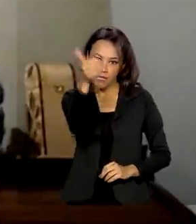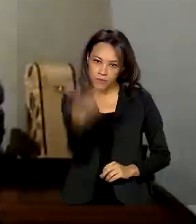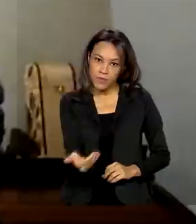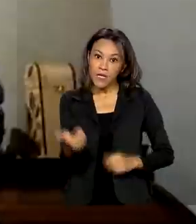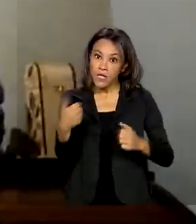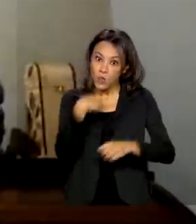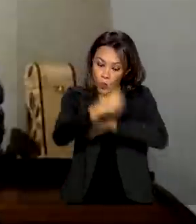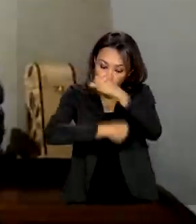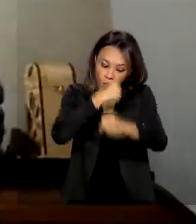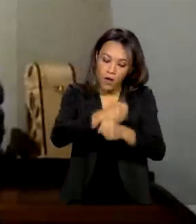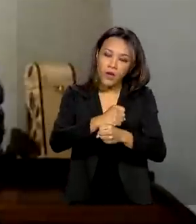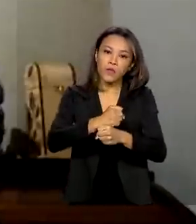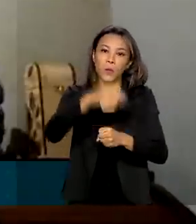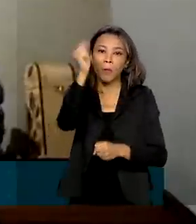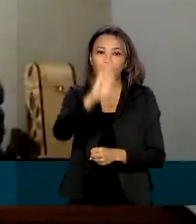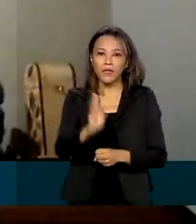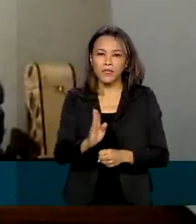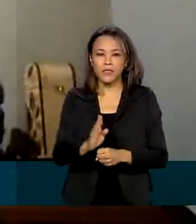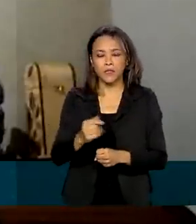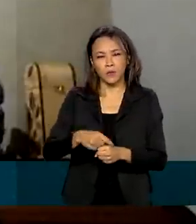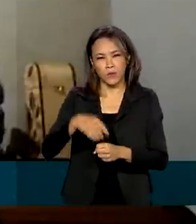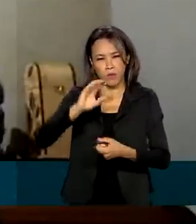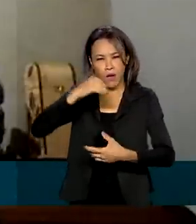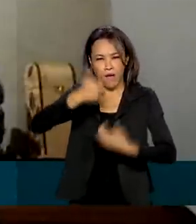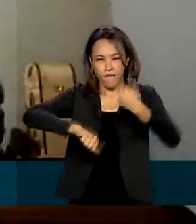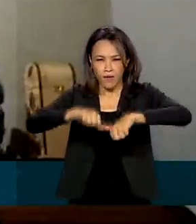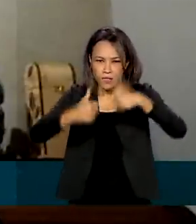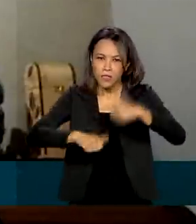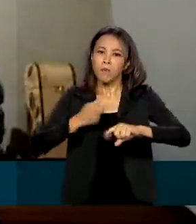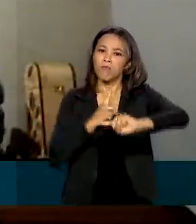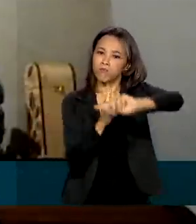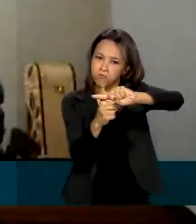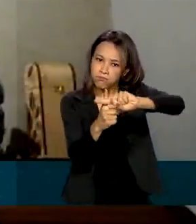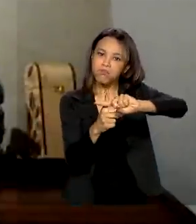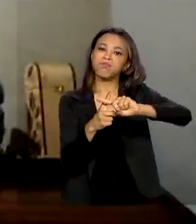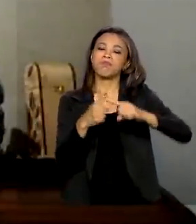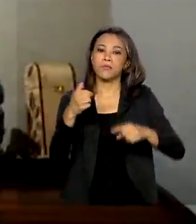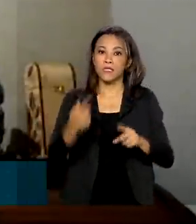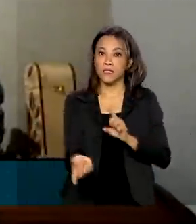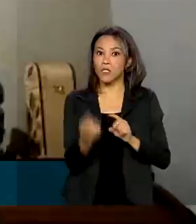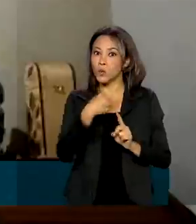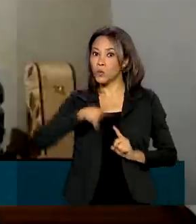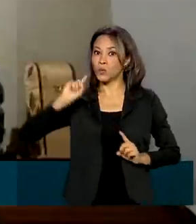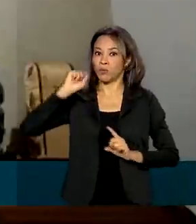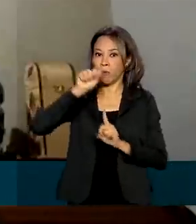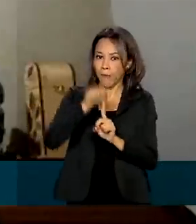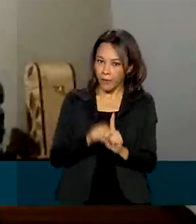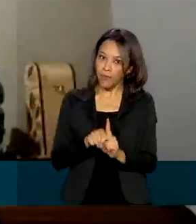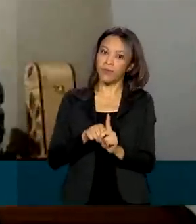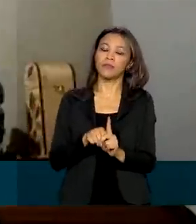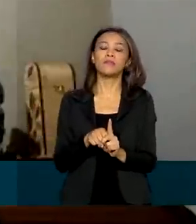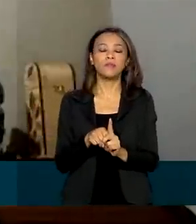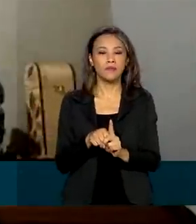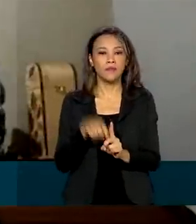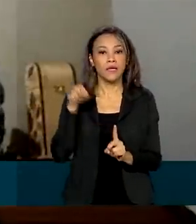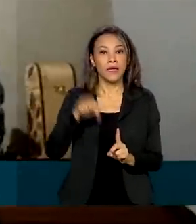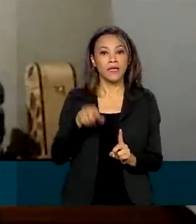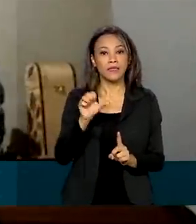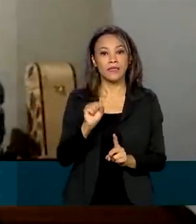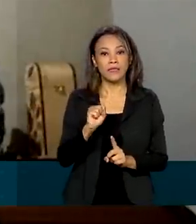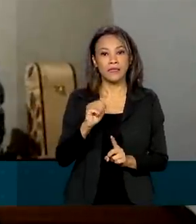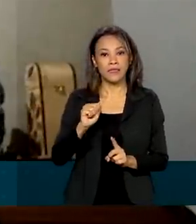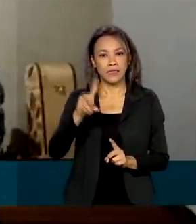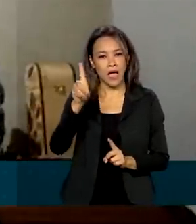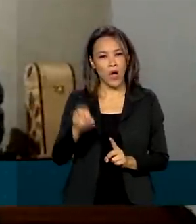o Brasil tem um saldo comercial positivo, em compensação, nesse último mês, esse saldo está ligeiramente deficitário.